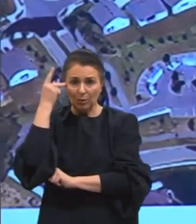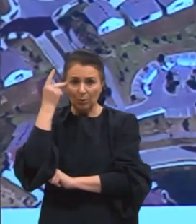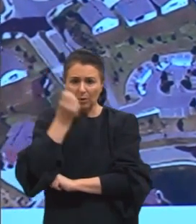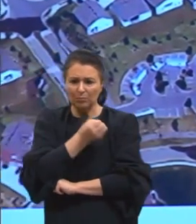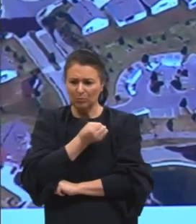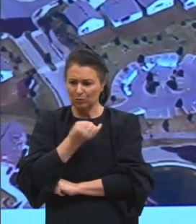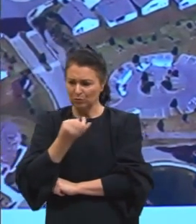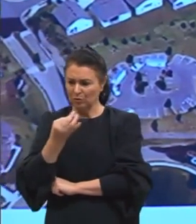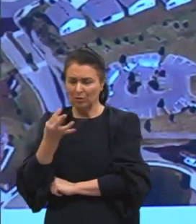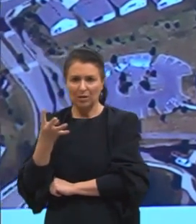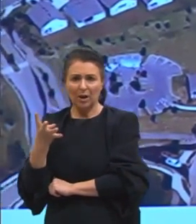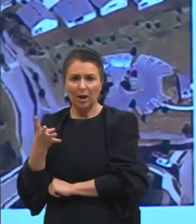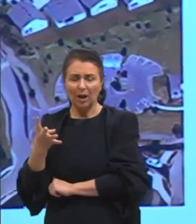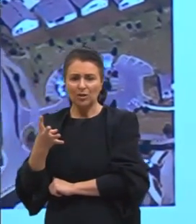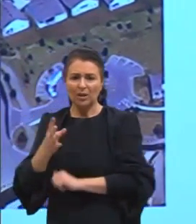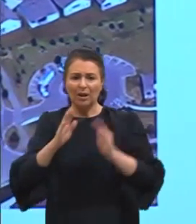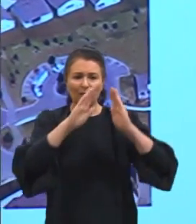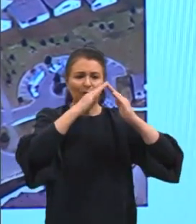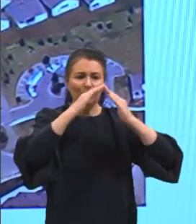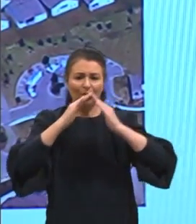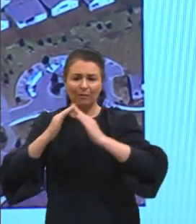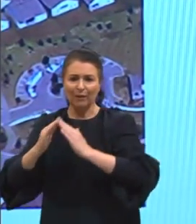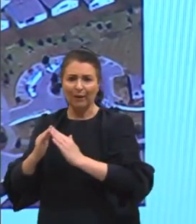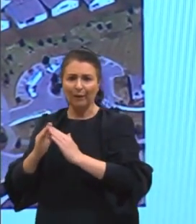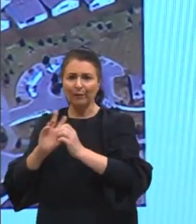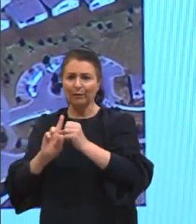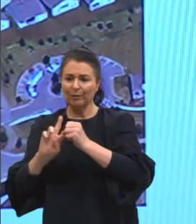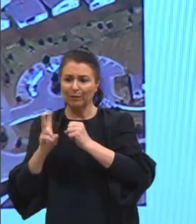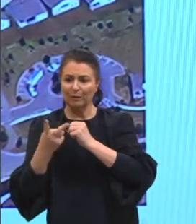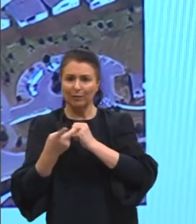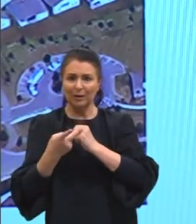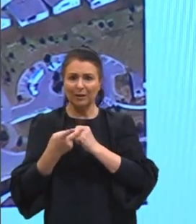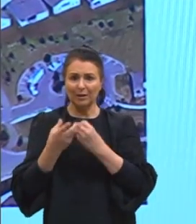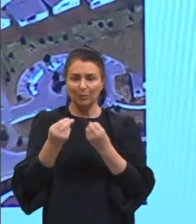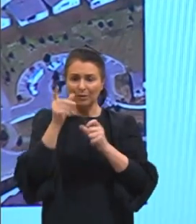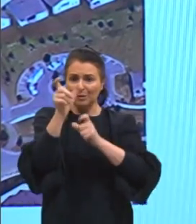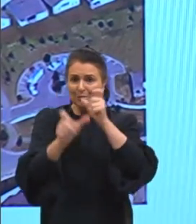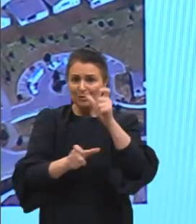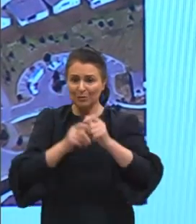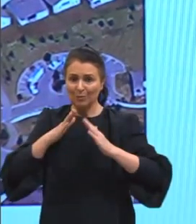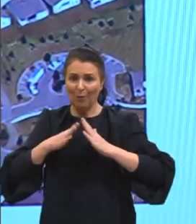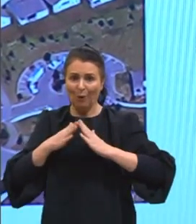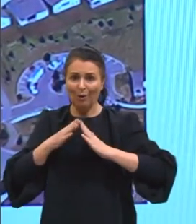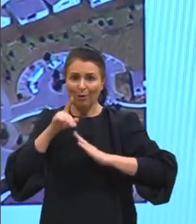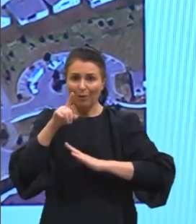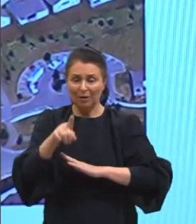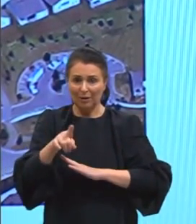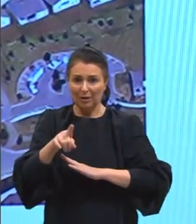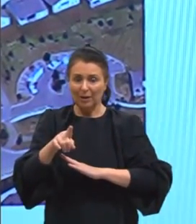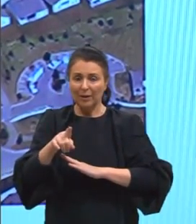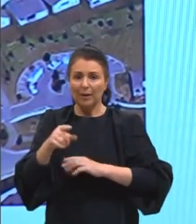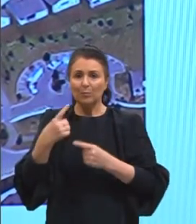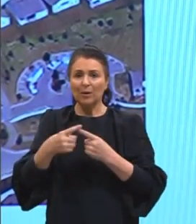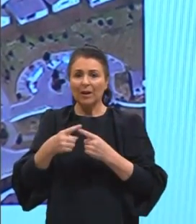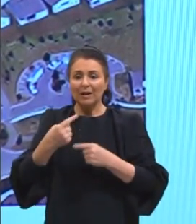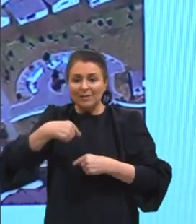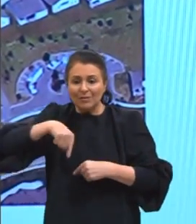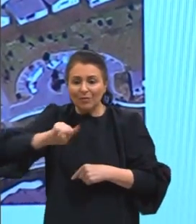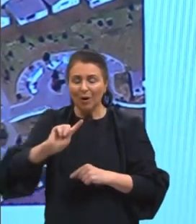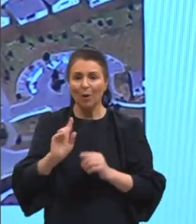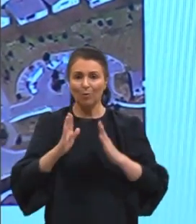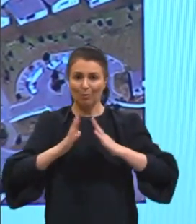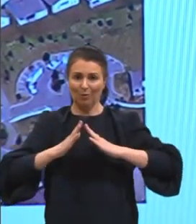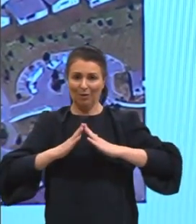aqui que tem nessa favela, nessa vila aí, muita gente, então, as pessoas vão morar nos centros urbanos, né, e